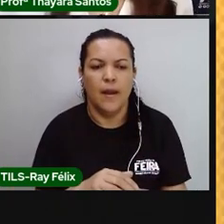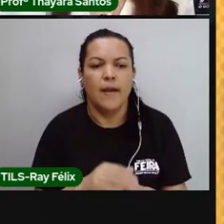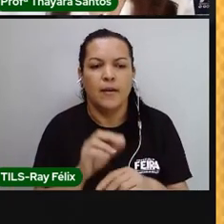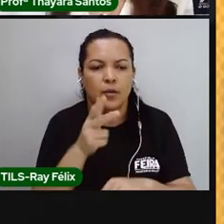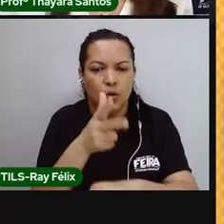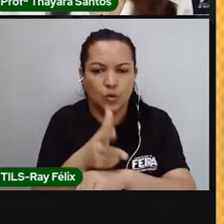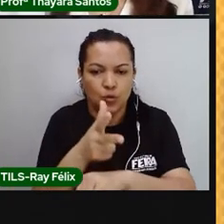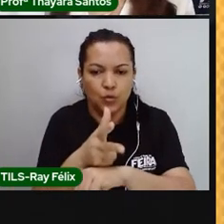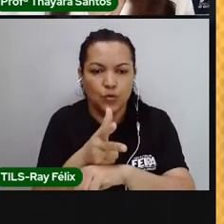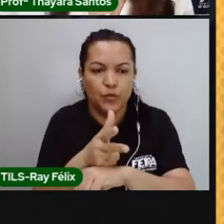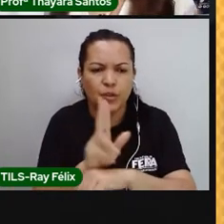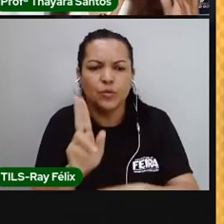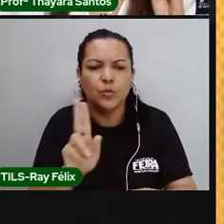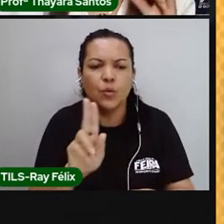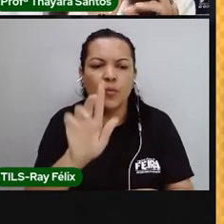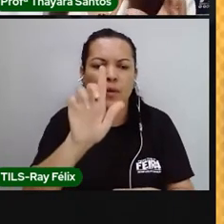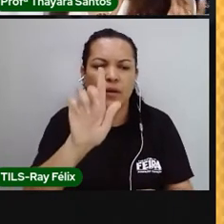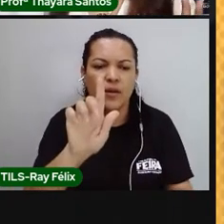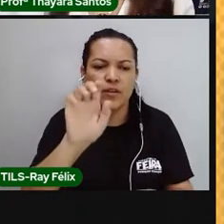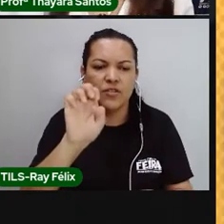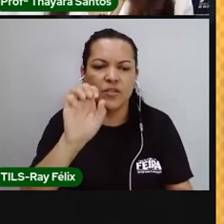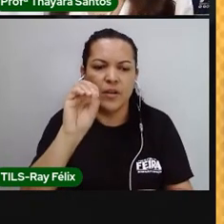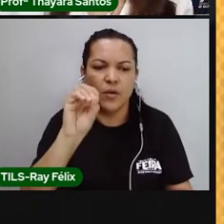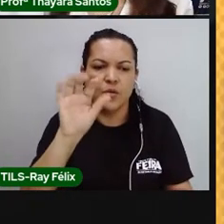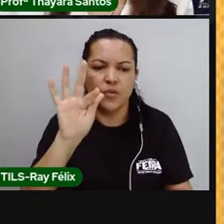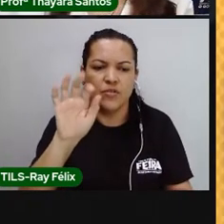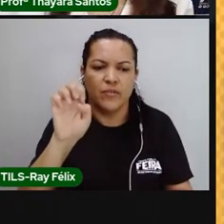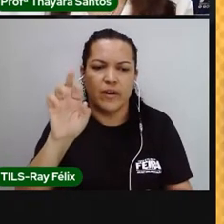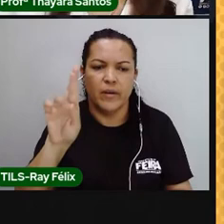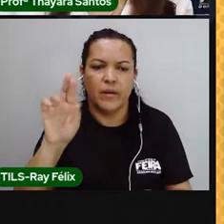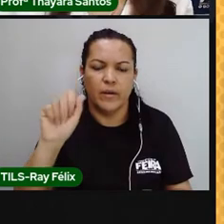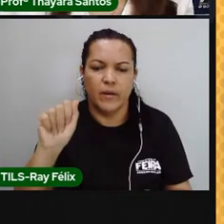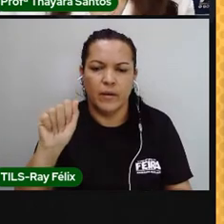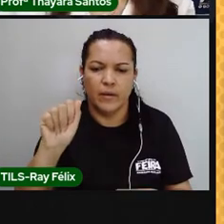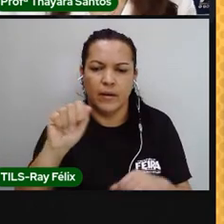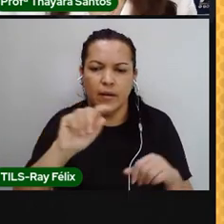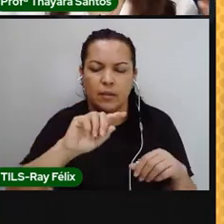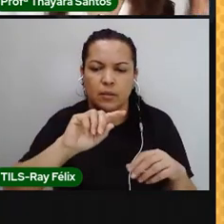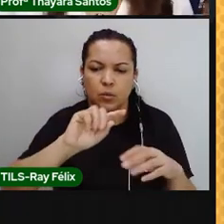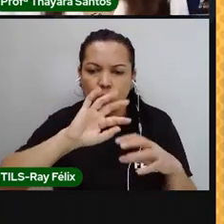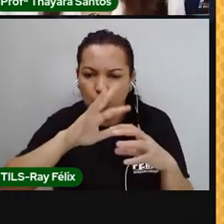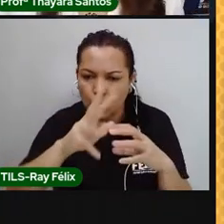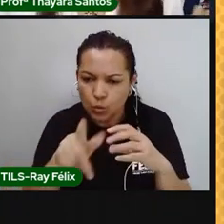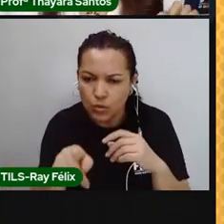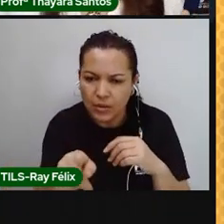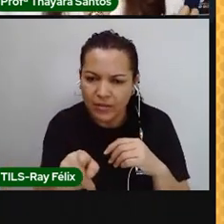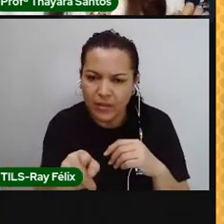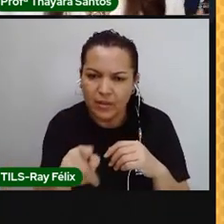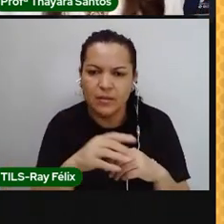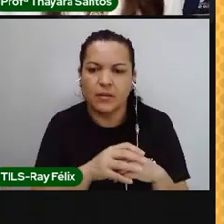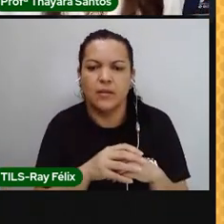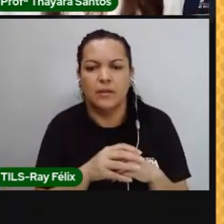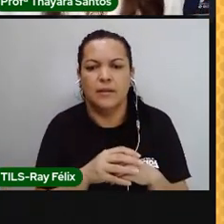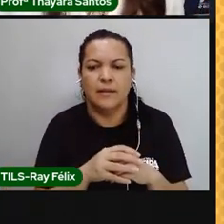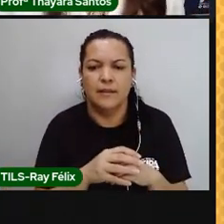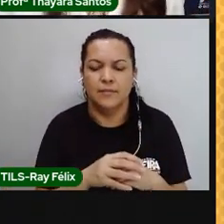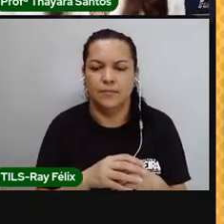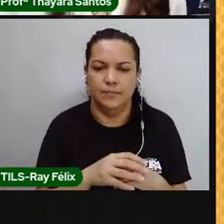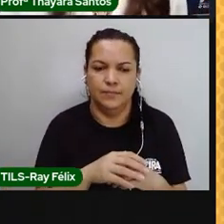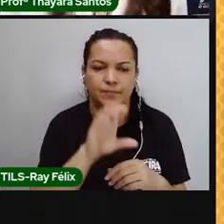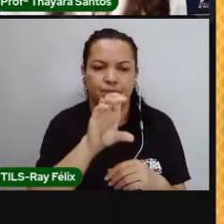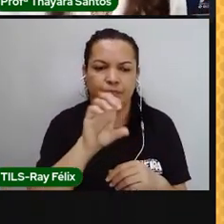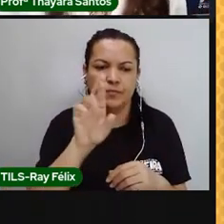geosfera. Por quê? Na verdade, a geosfera é tudo isso aqui. É a camada superficial, que o que a gente chama de crosta